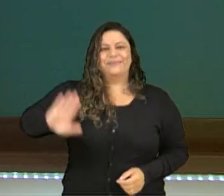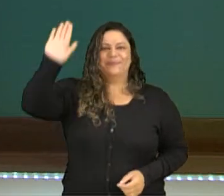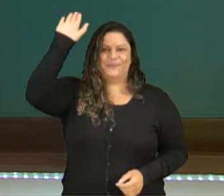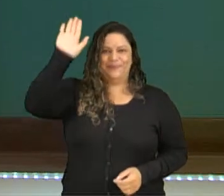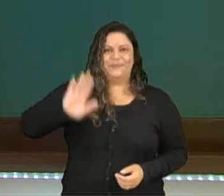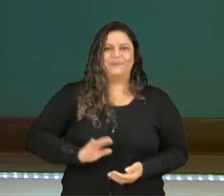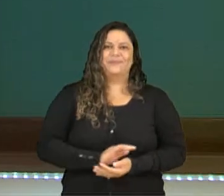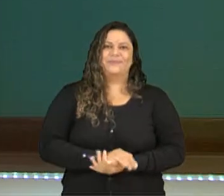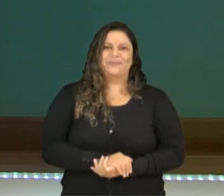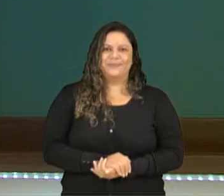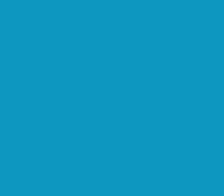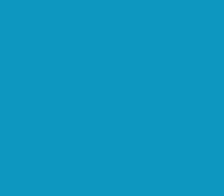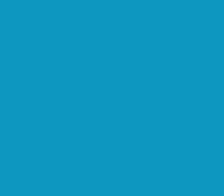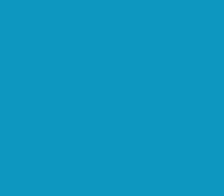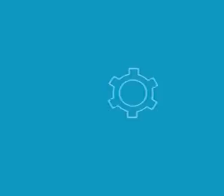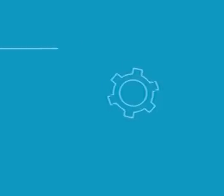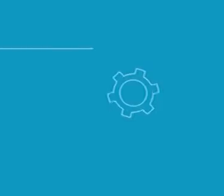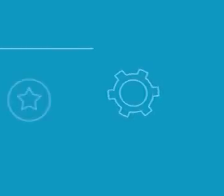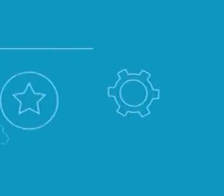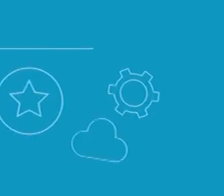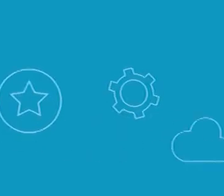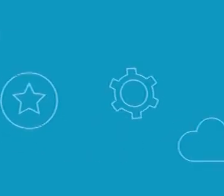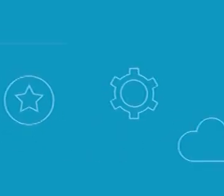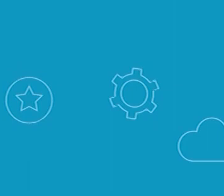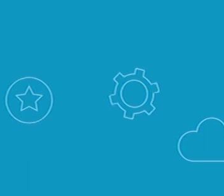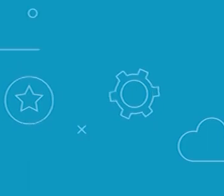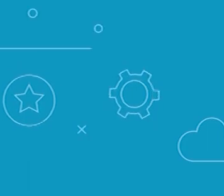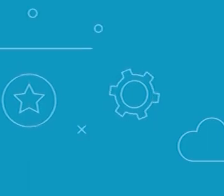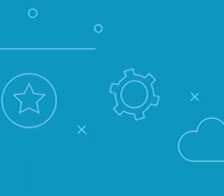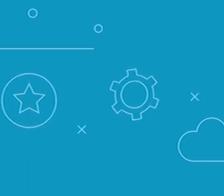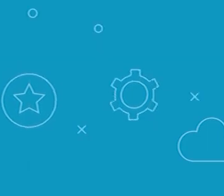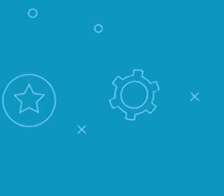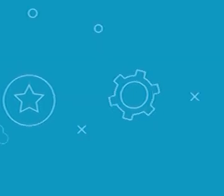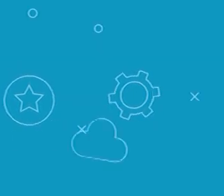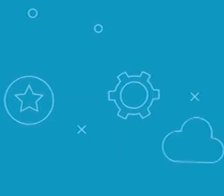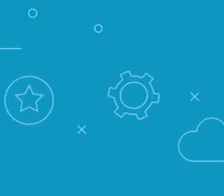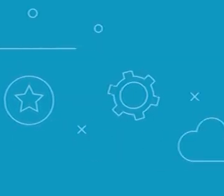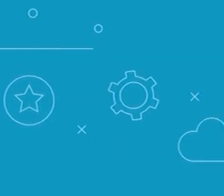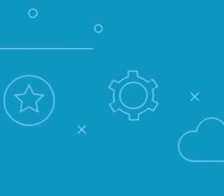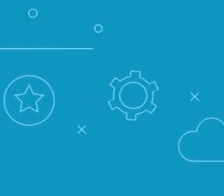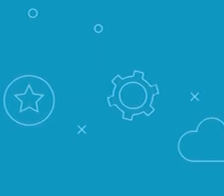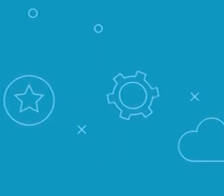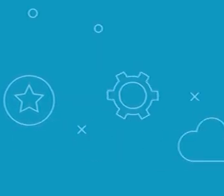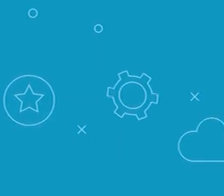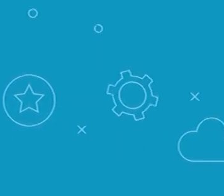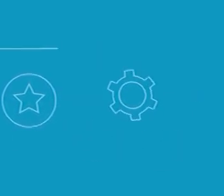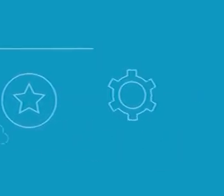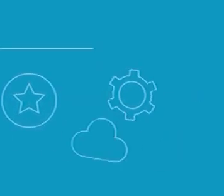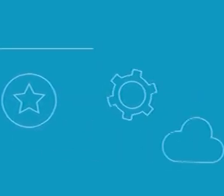breve! Transcrição Quintena Coelho